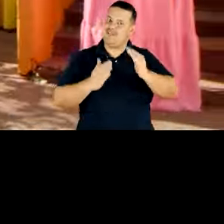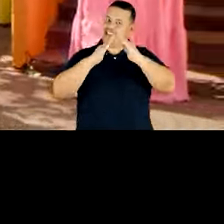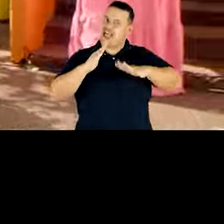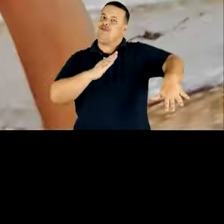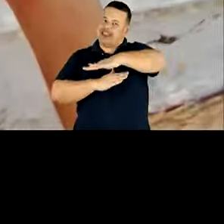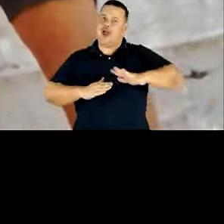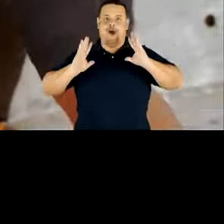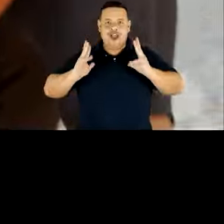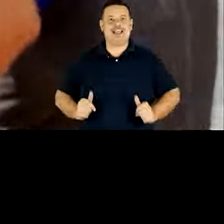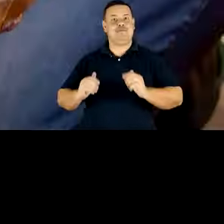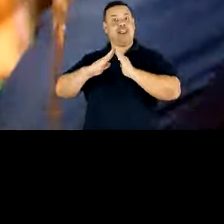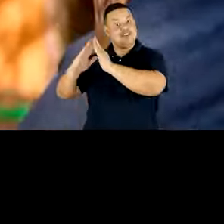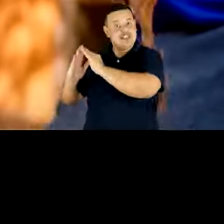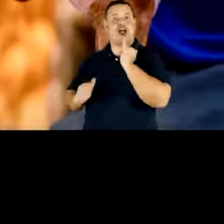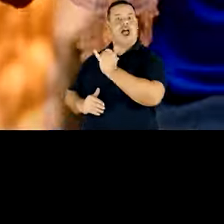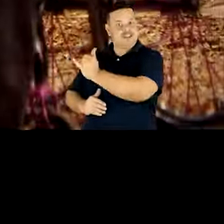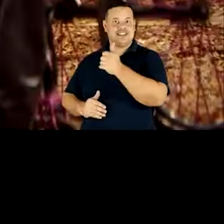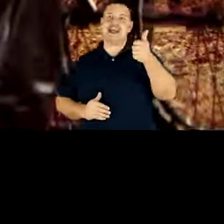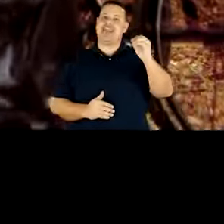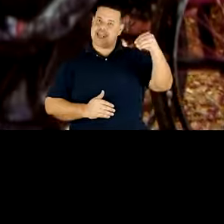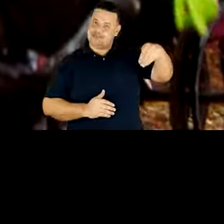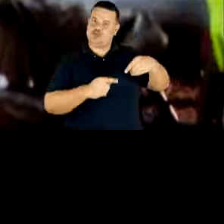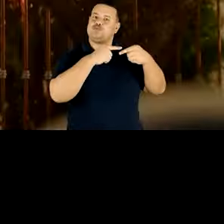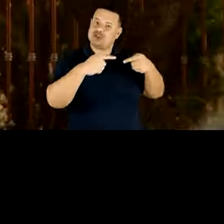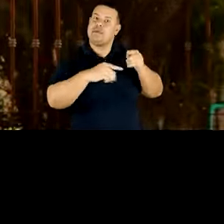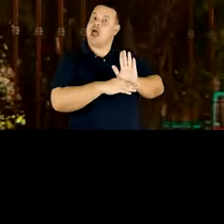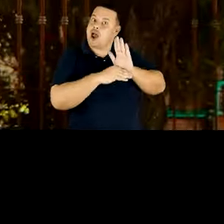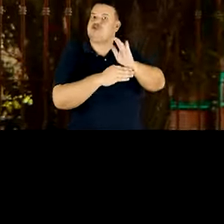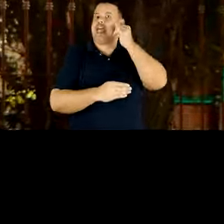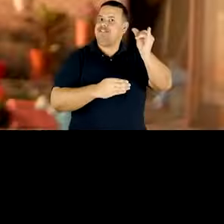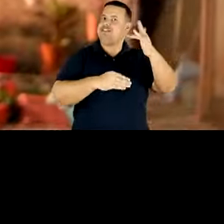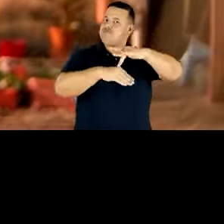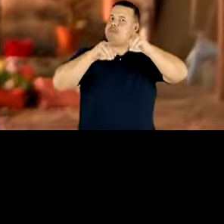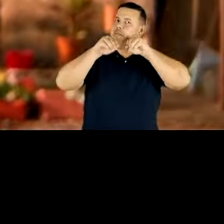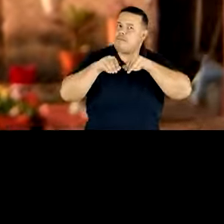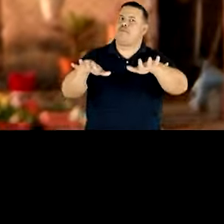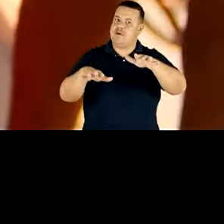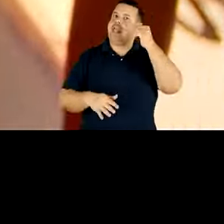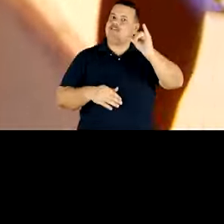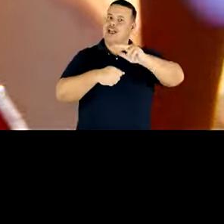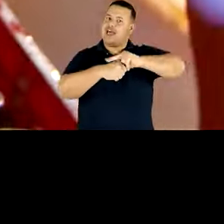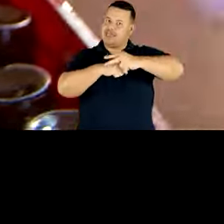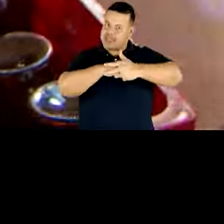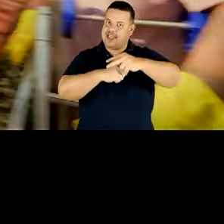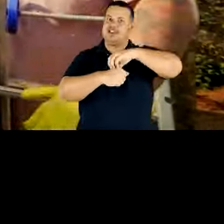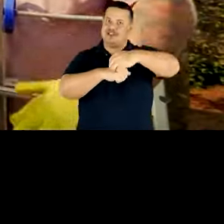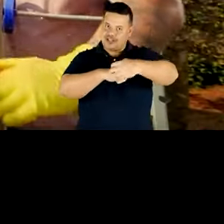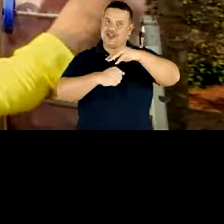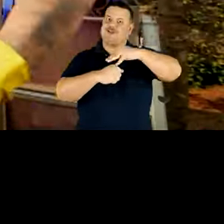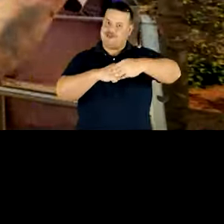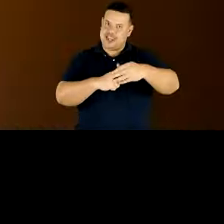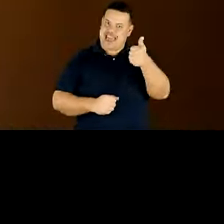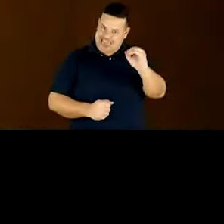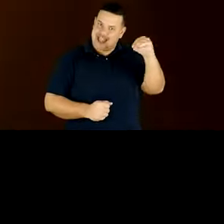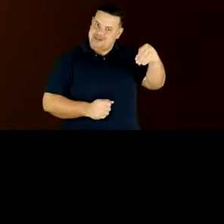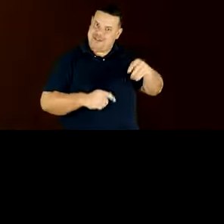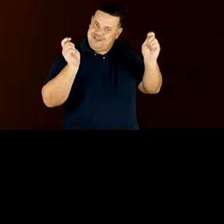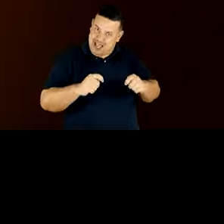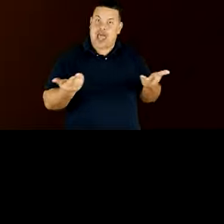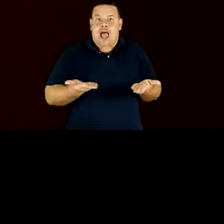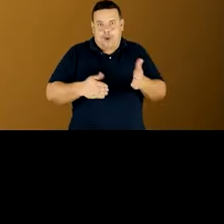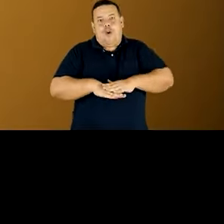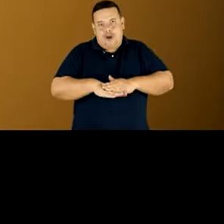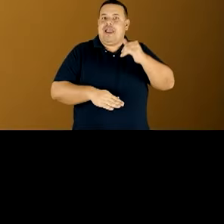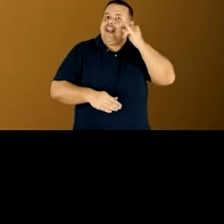pratinhos de plantas. Tem 10 minutinhos para esperar o time entrar em campo. Aproveita para dar uma geral no quintal e relembrar os vizinhos. 10